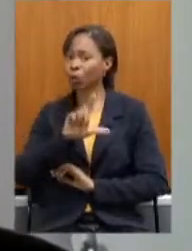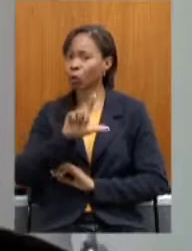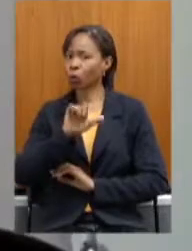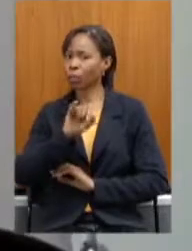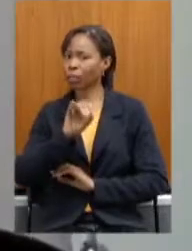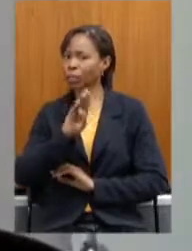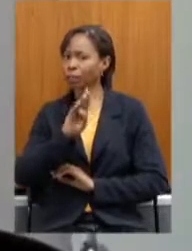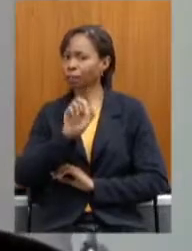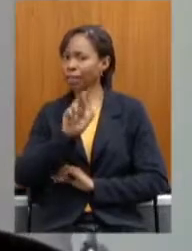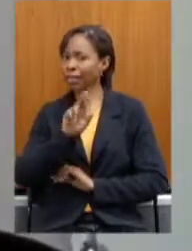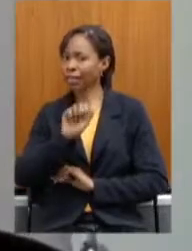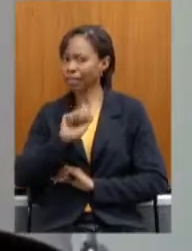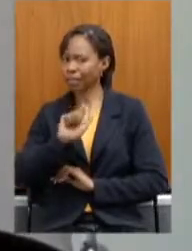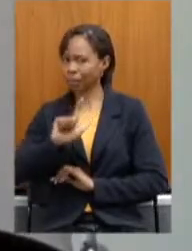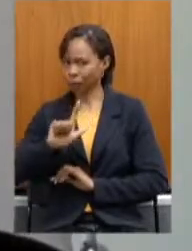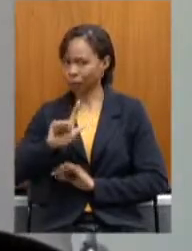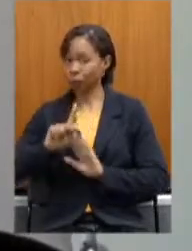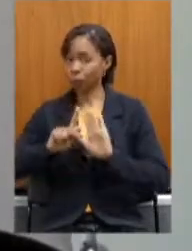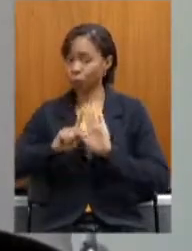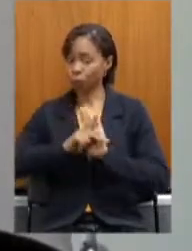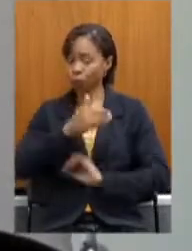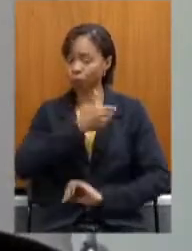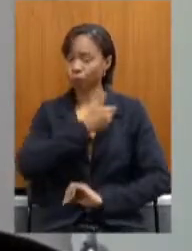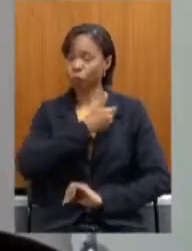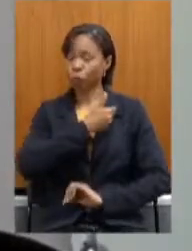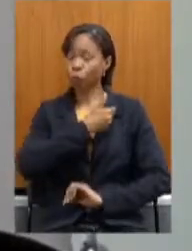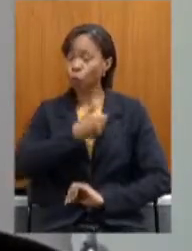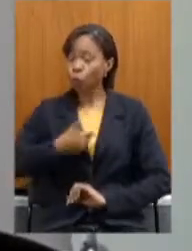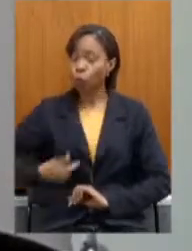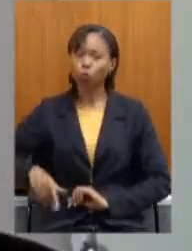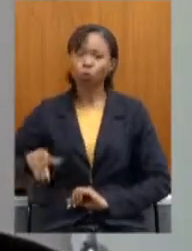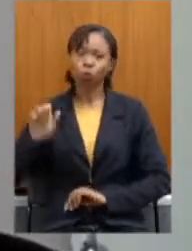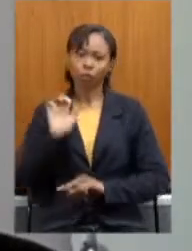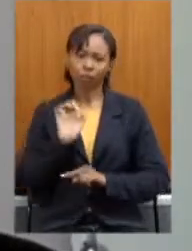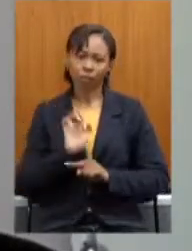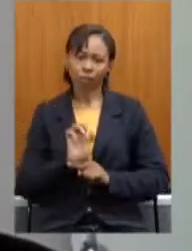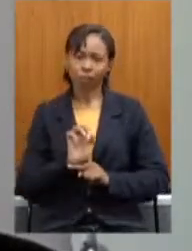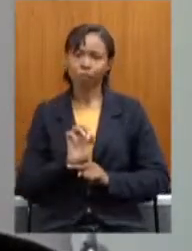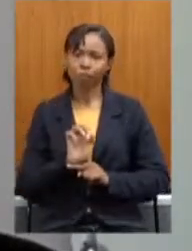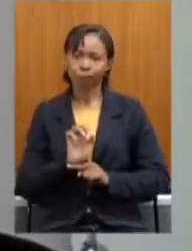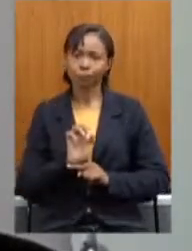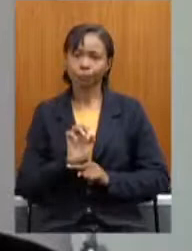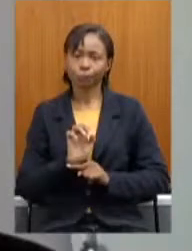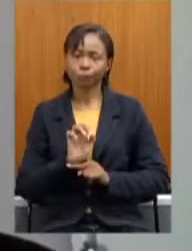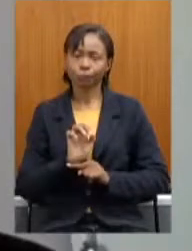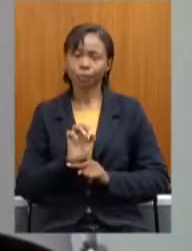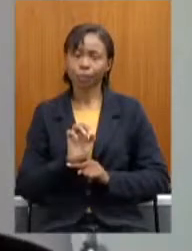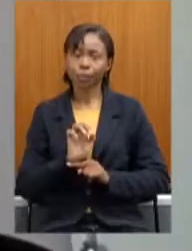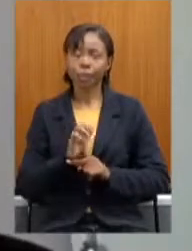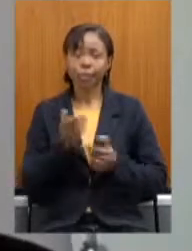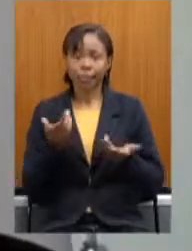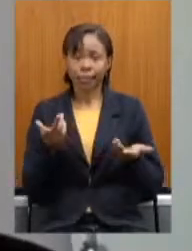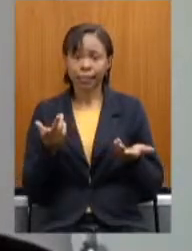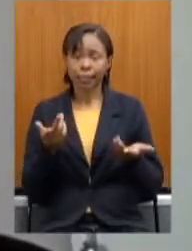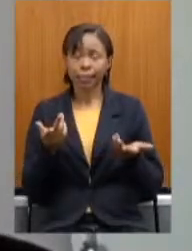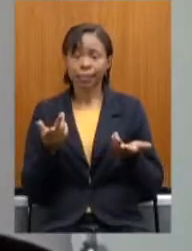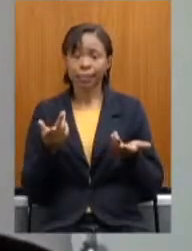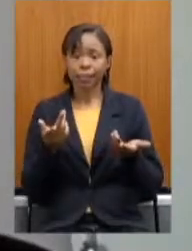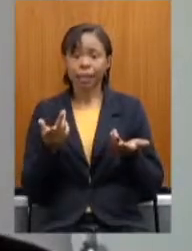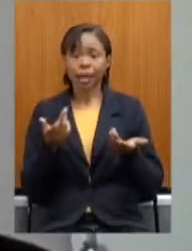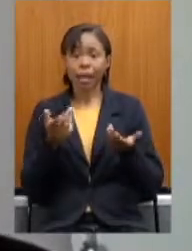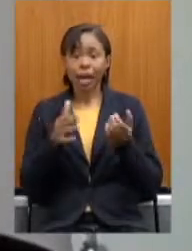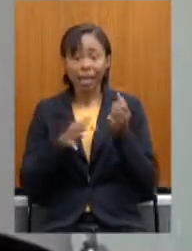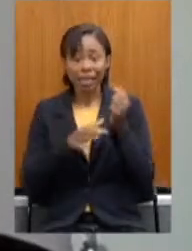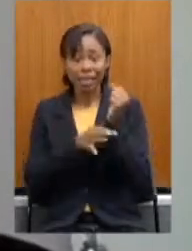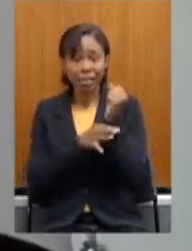concepção do Estado, diminui o nível de seguridade social